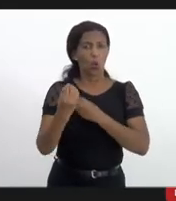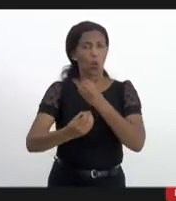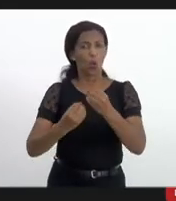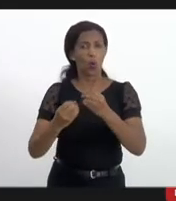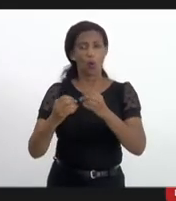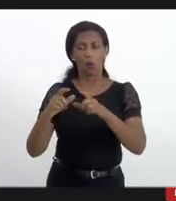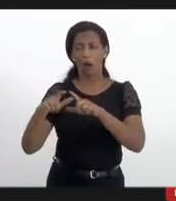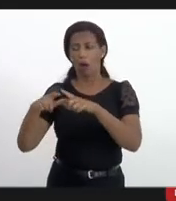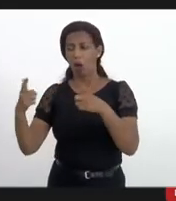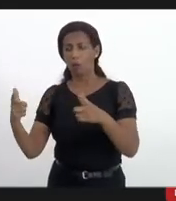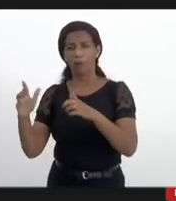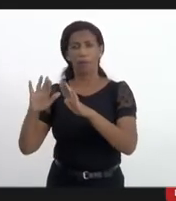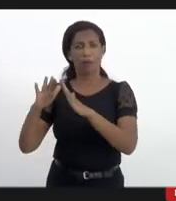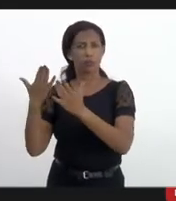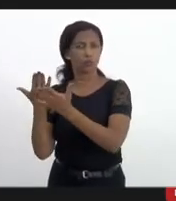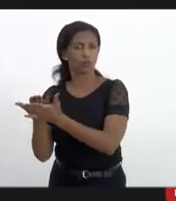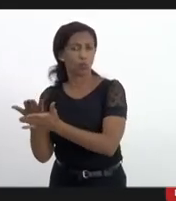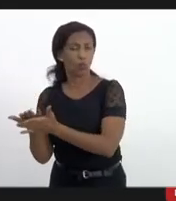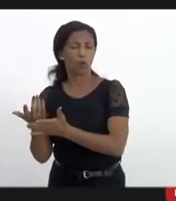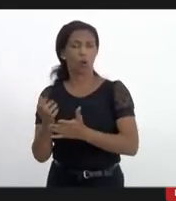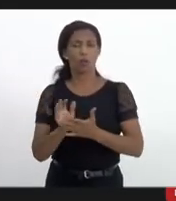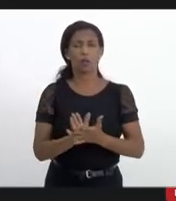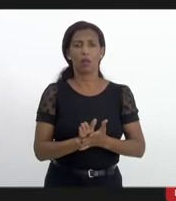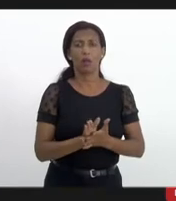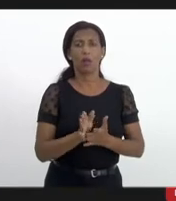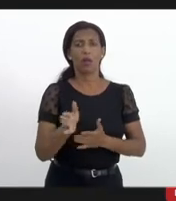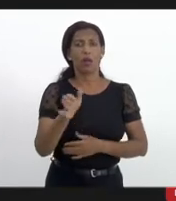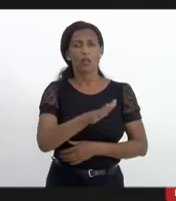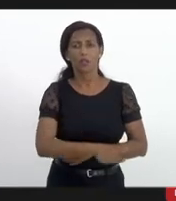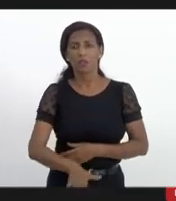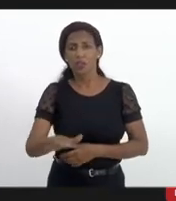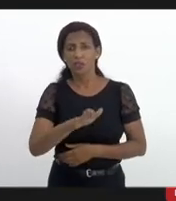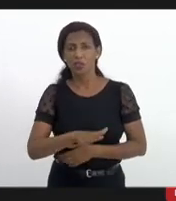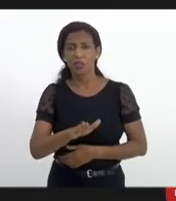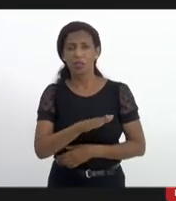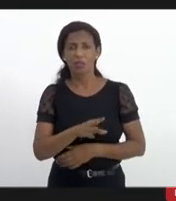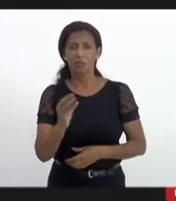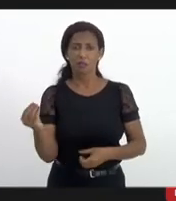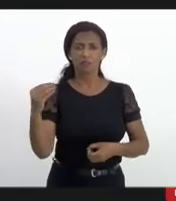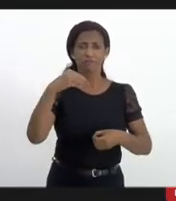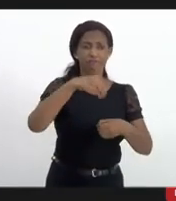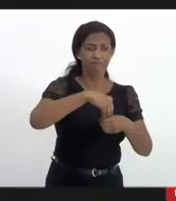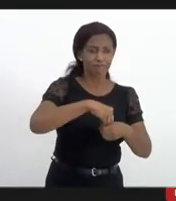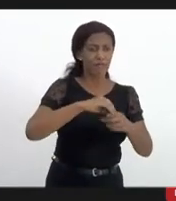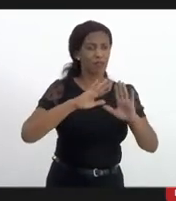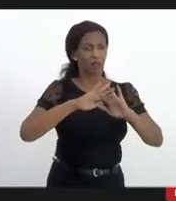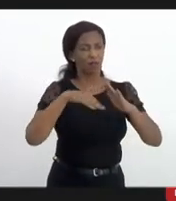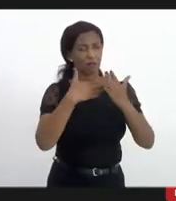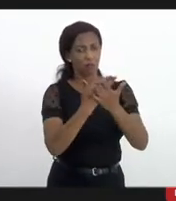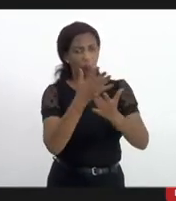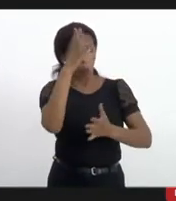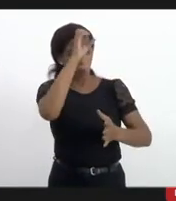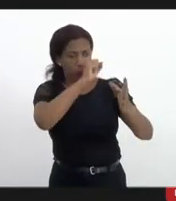escolas né a condição das crianças de se manter dentro das escolas até